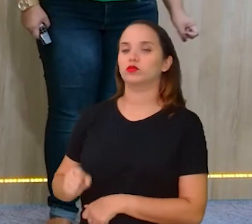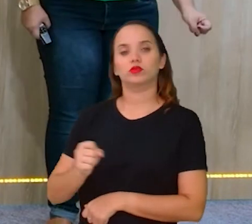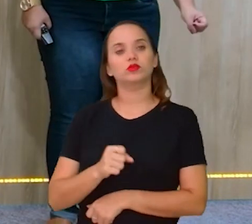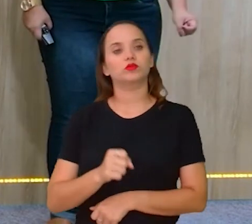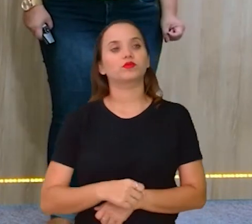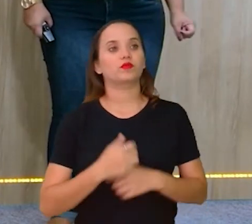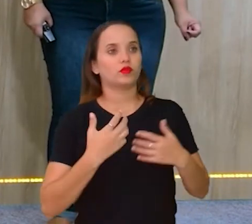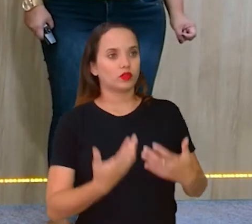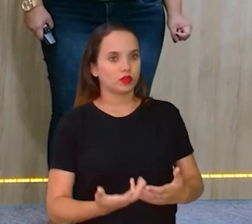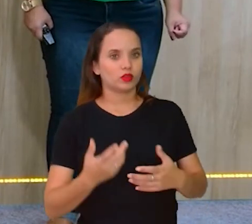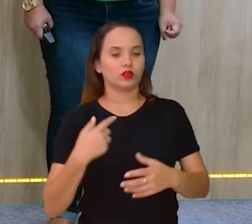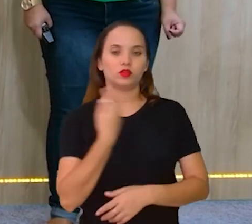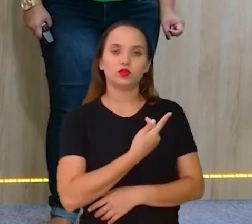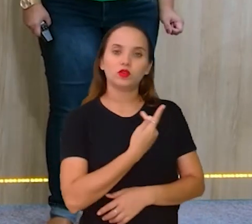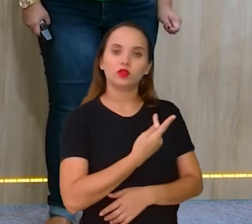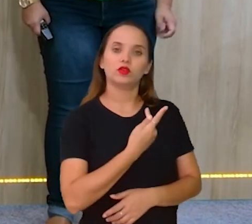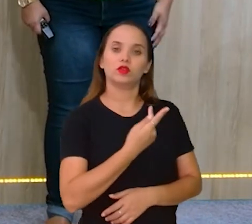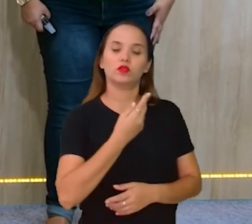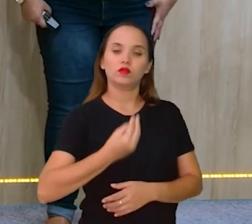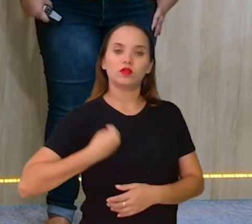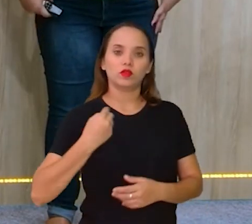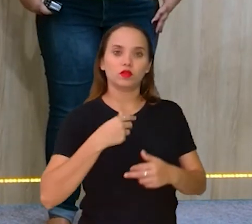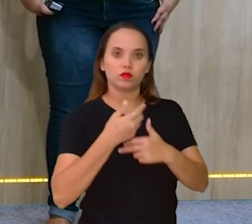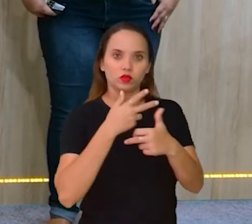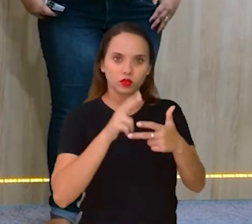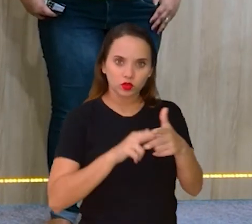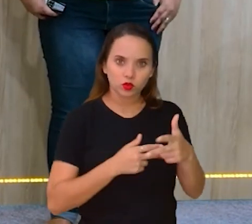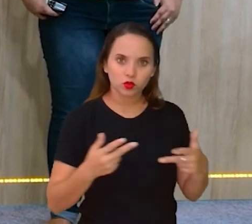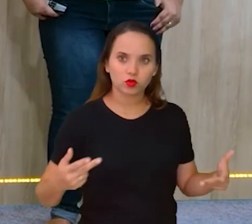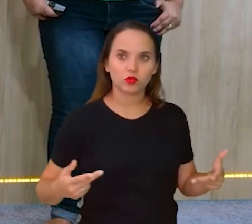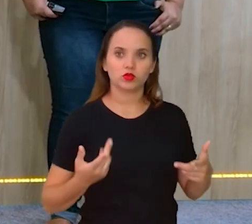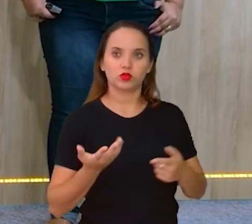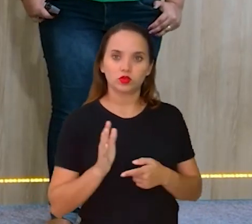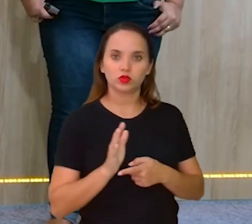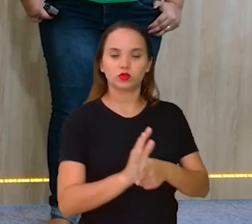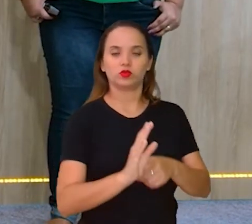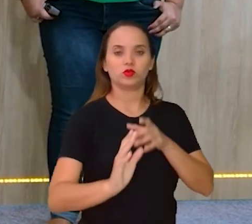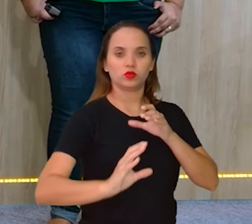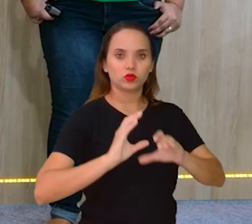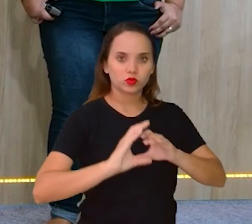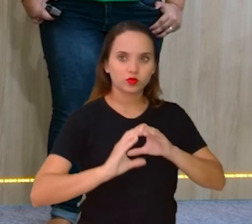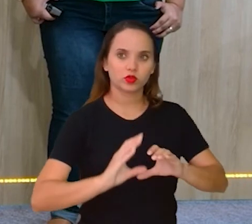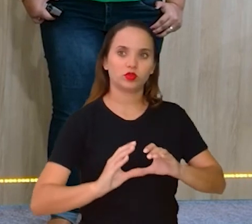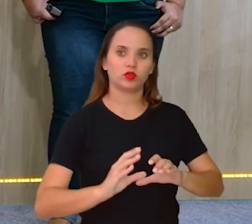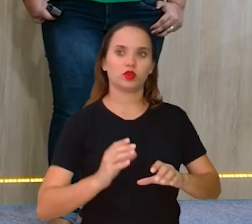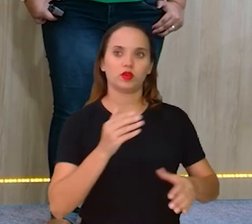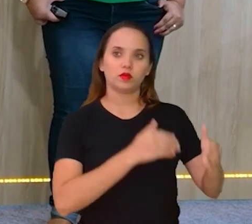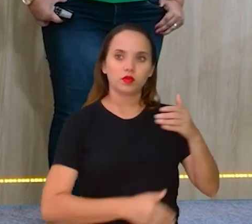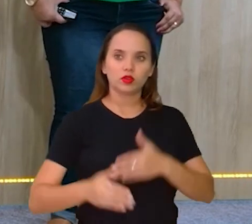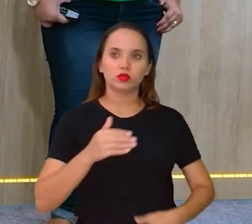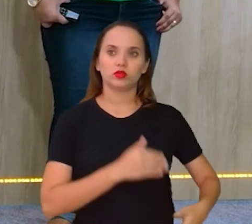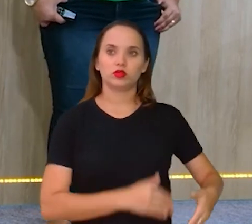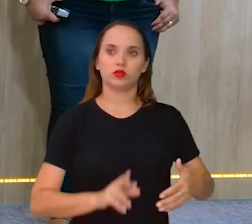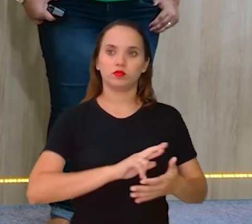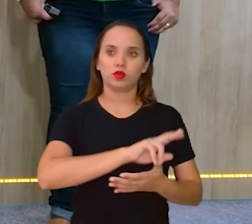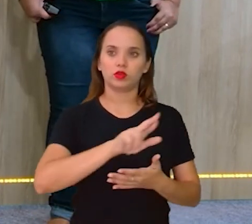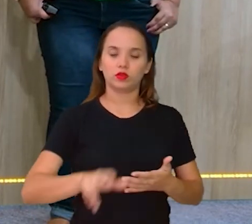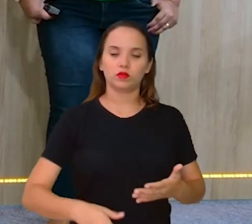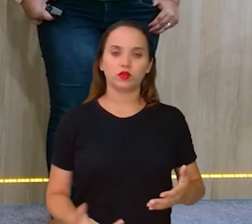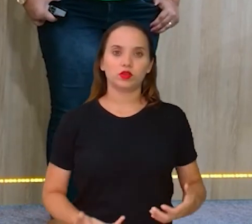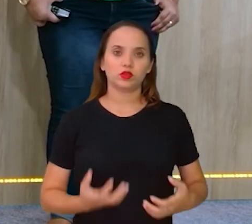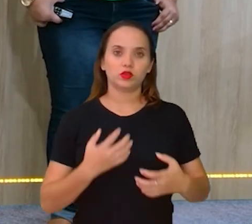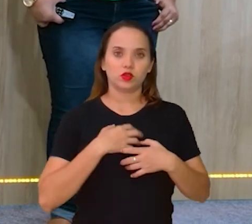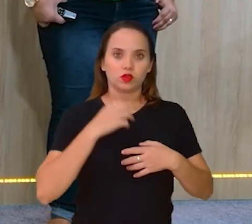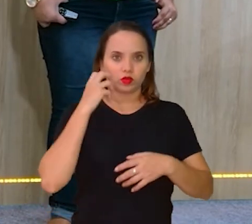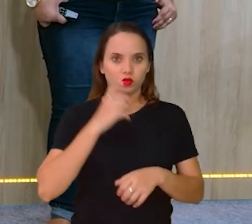vive nessa cultura digital, a gente precisa de ferramentas que possibilitem a gente se comunicar, a gente participar de várias situações dentro